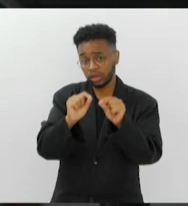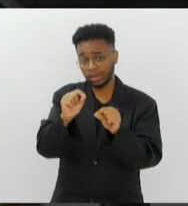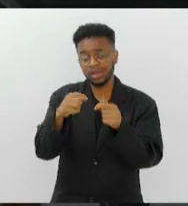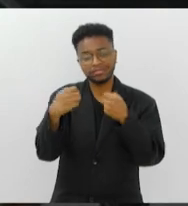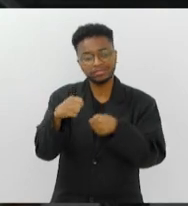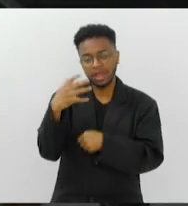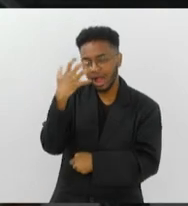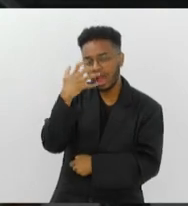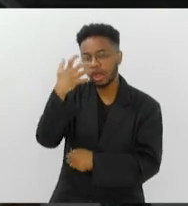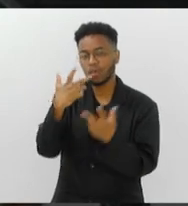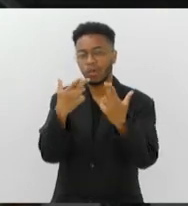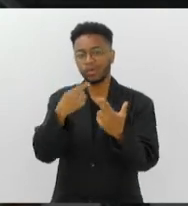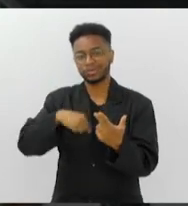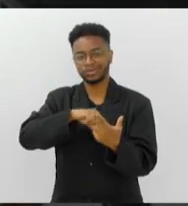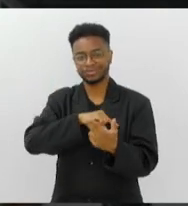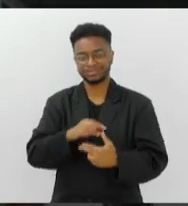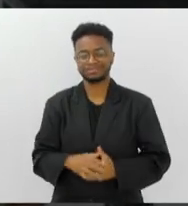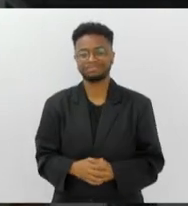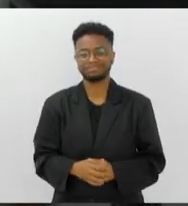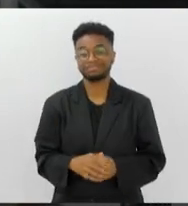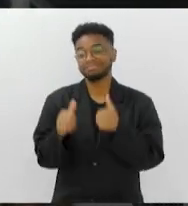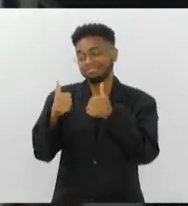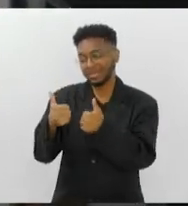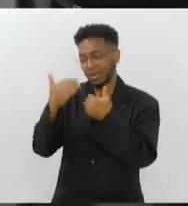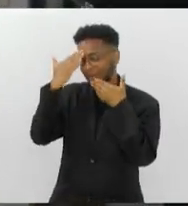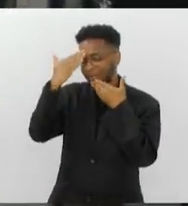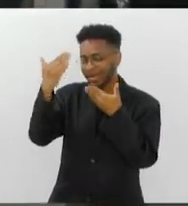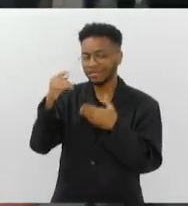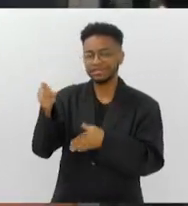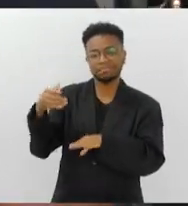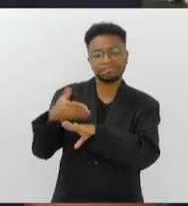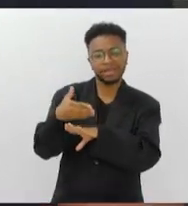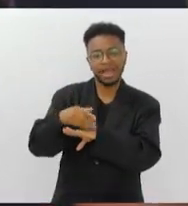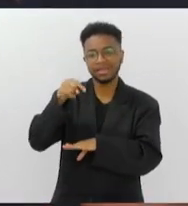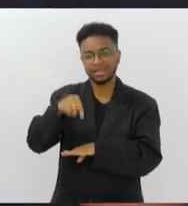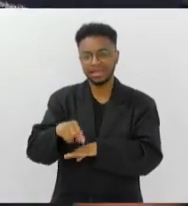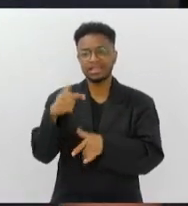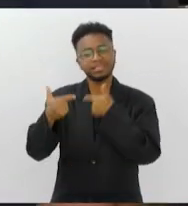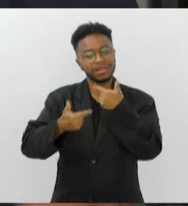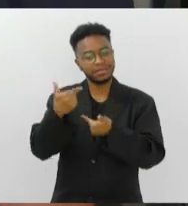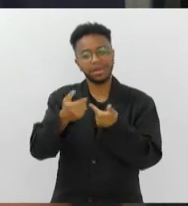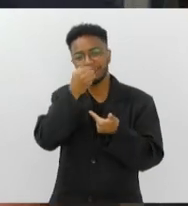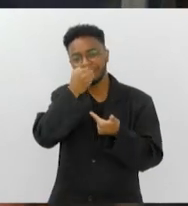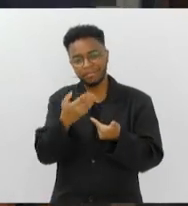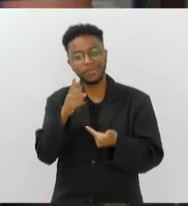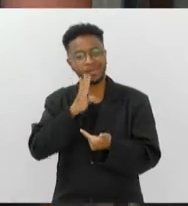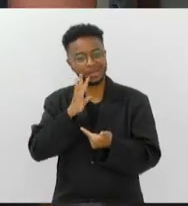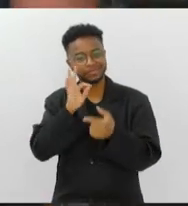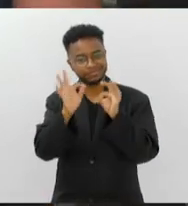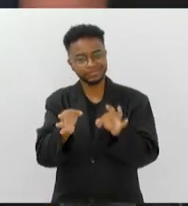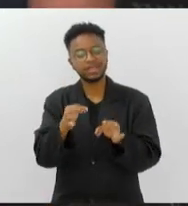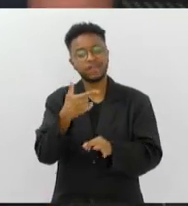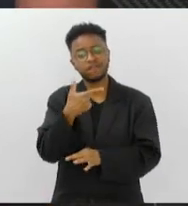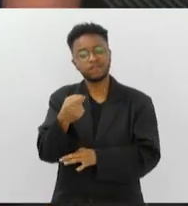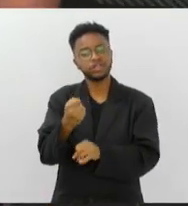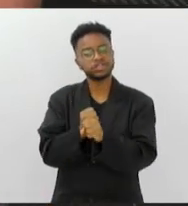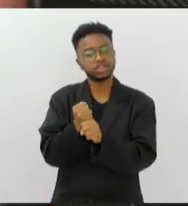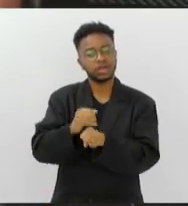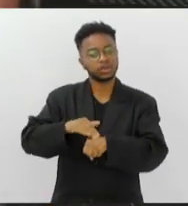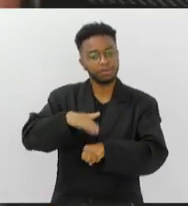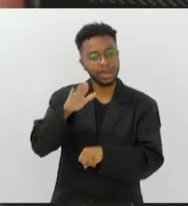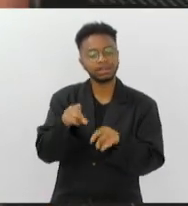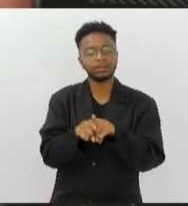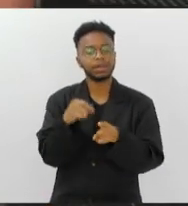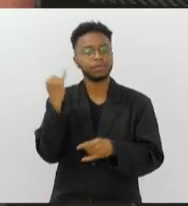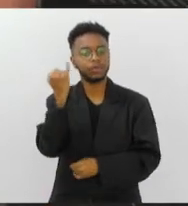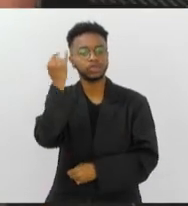apaixonem tanto quanto a gente. Perfeito, Nathalie, muito obrigado pela sua participação. Um trabalho muito bacana, Vicente? Mais de duas décadas aí, e é importante